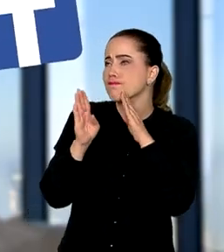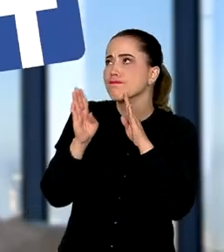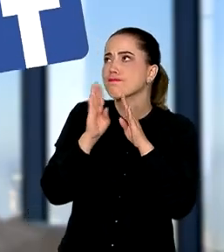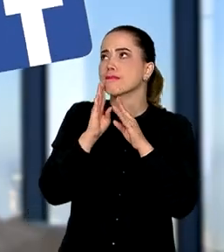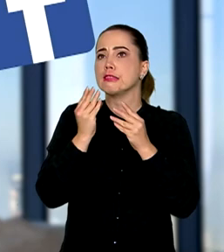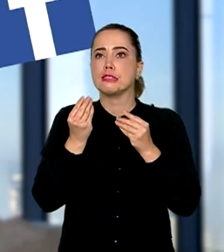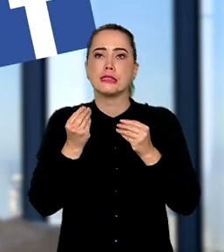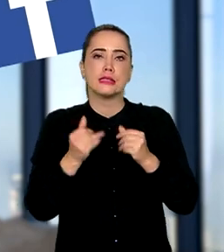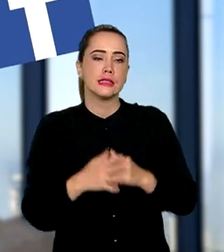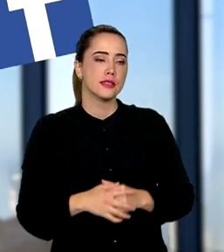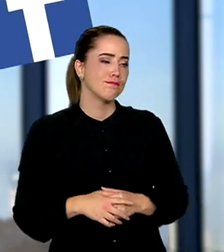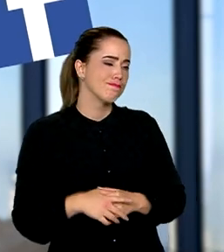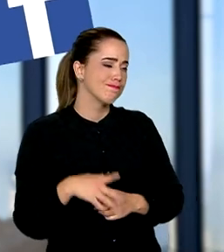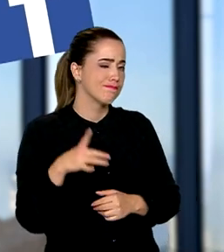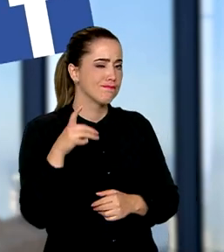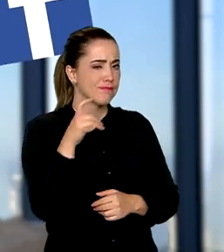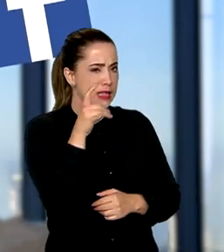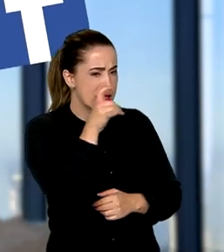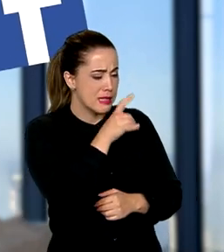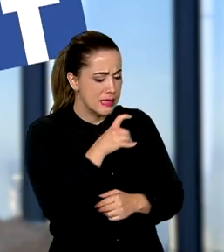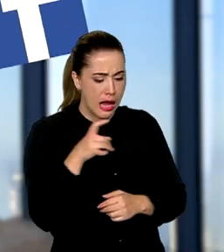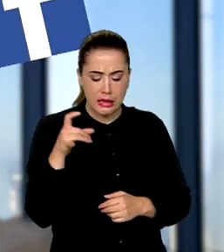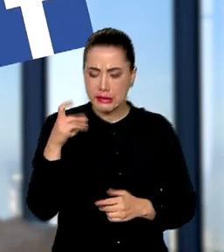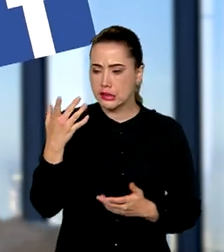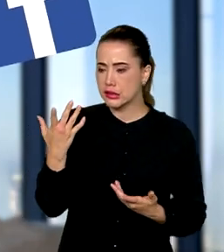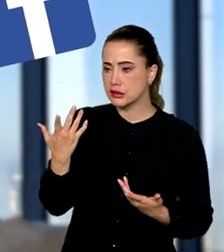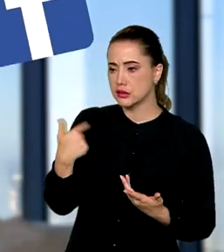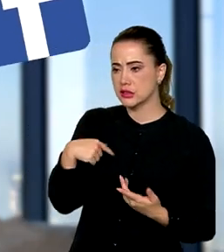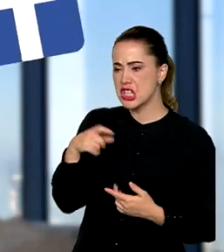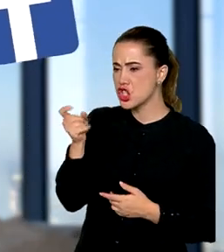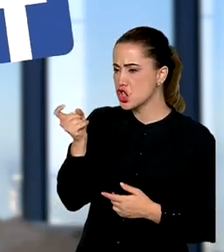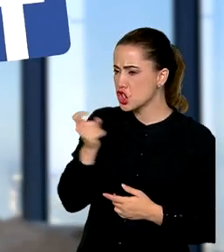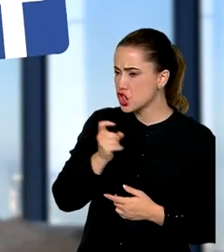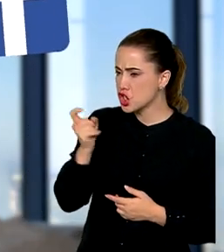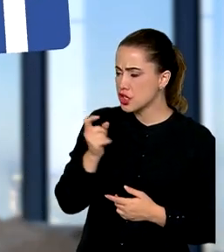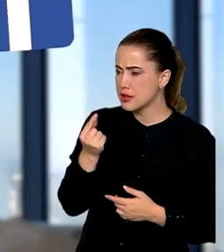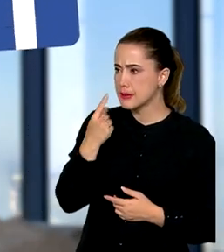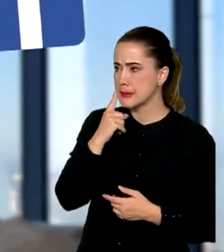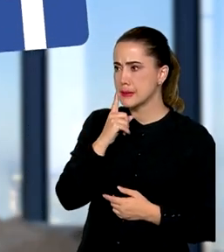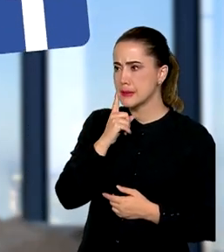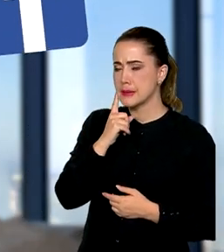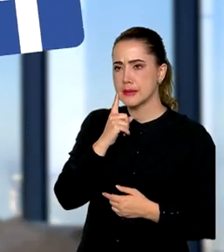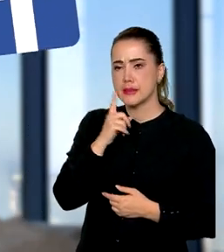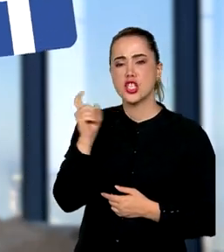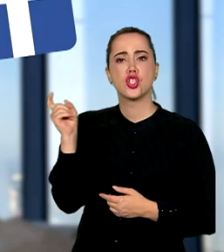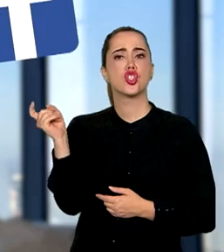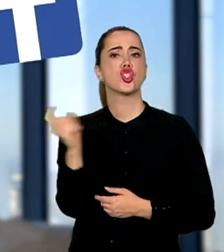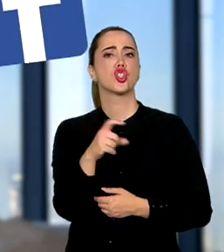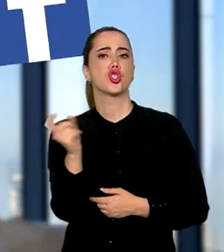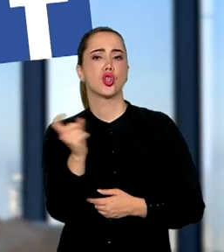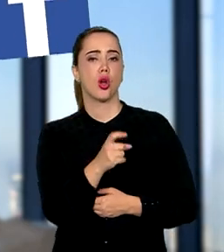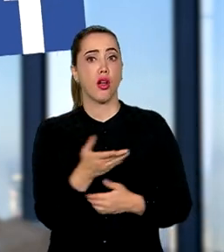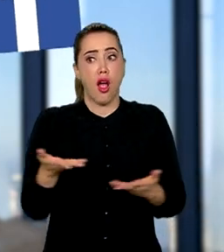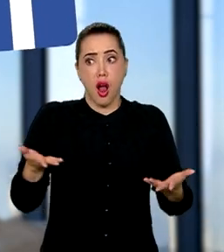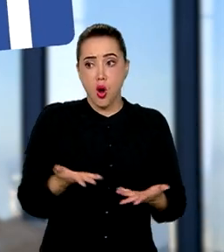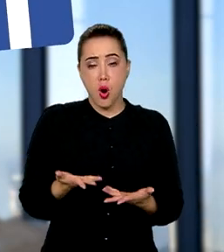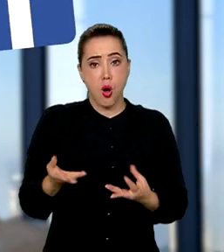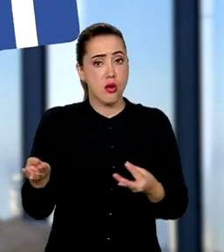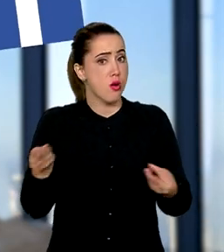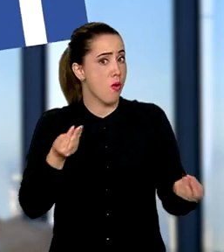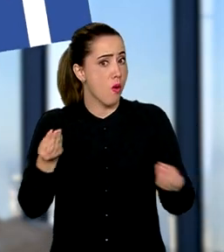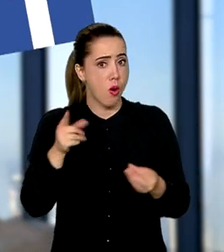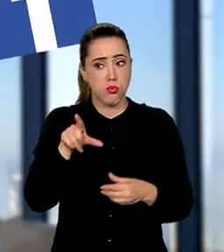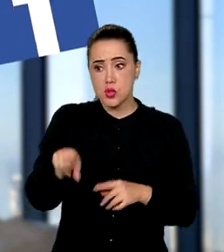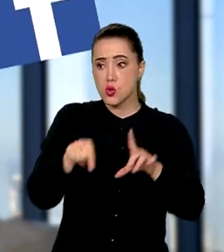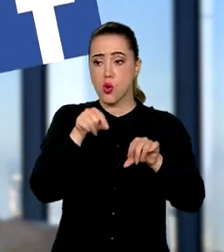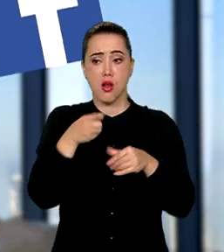Facebook, Instagram, X, TikTok. E agora, qual